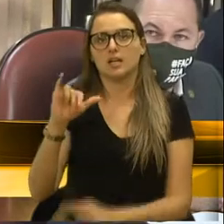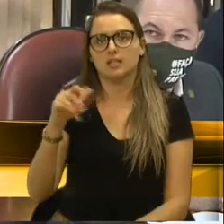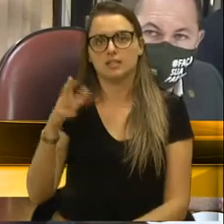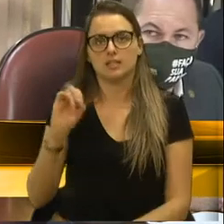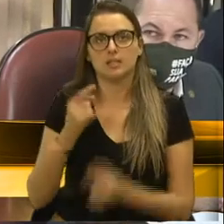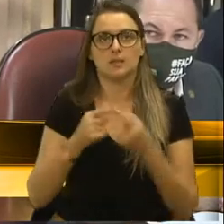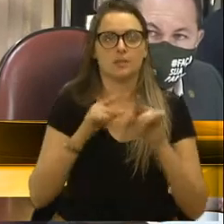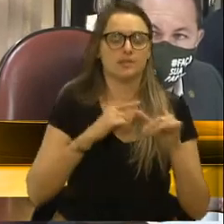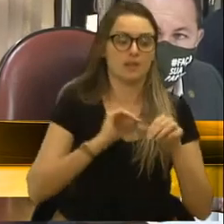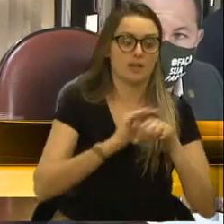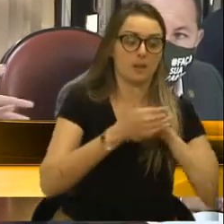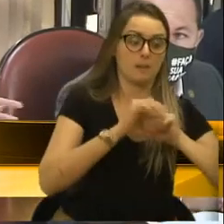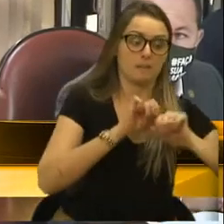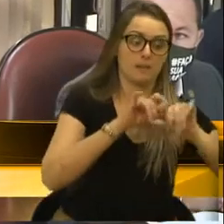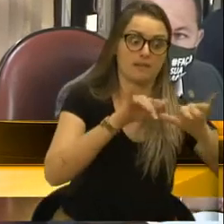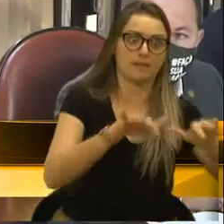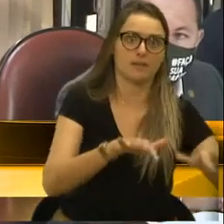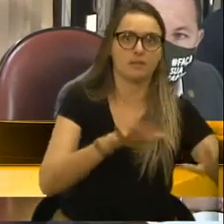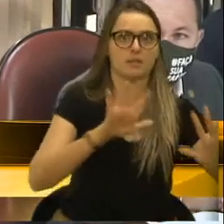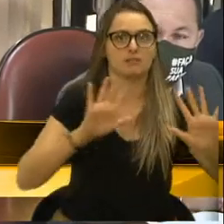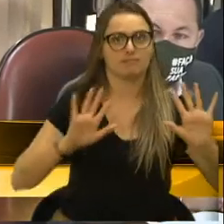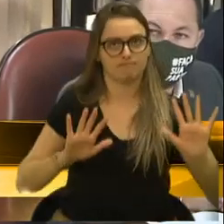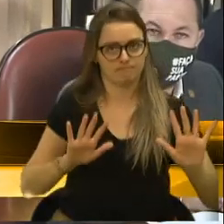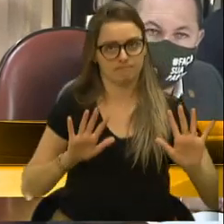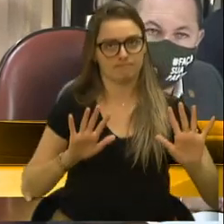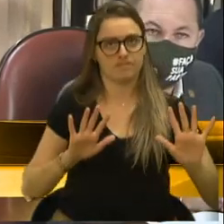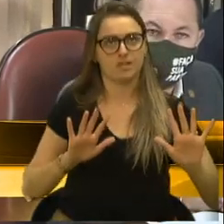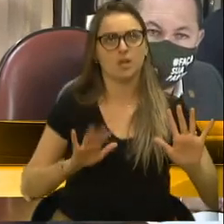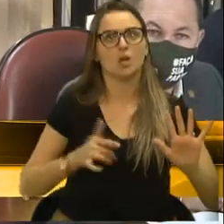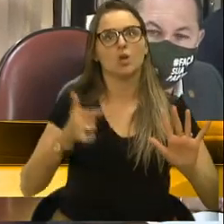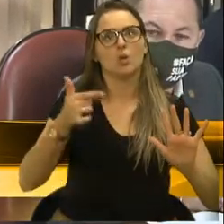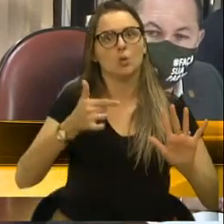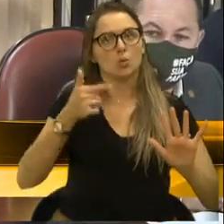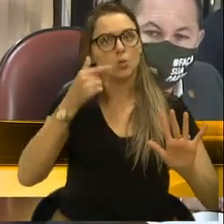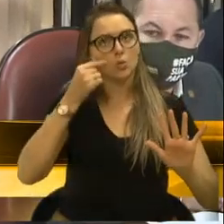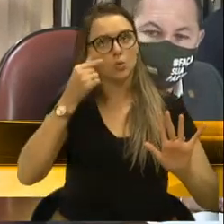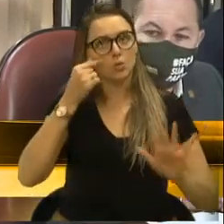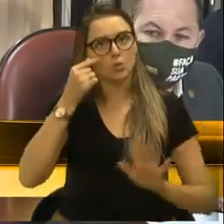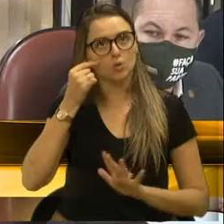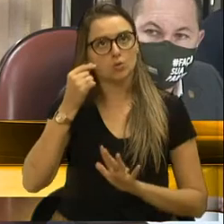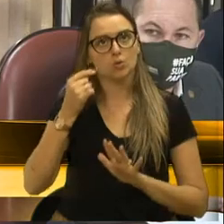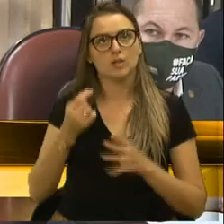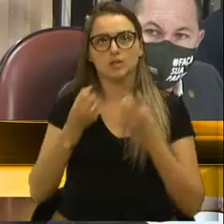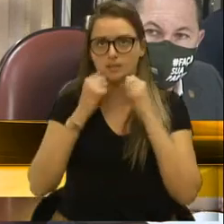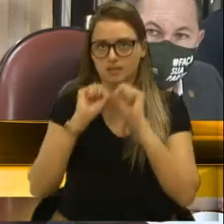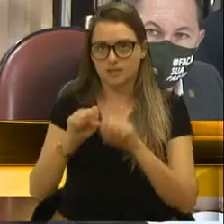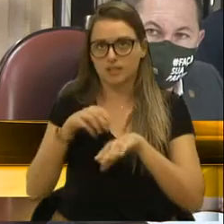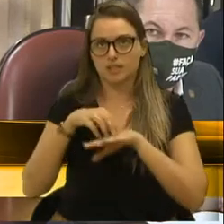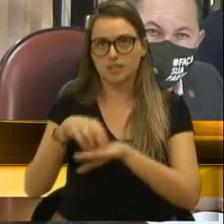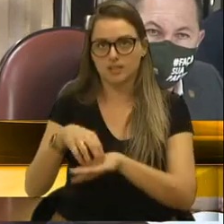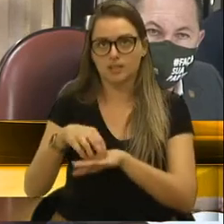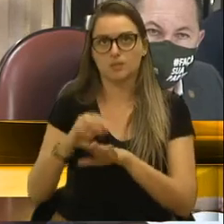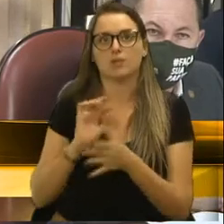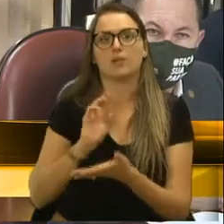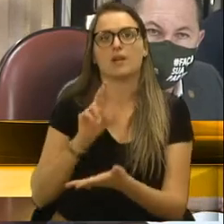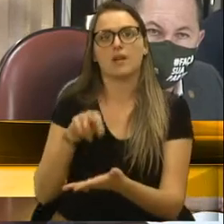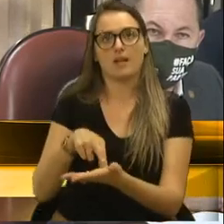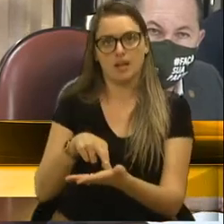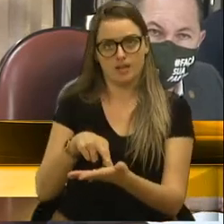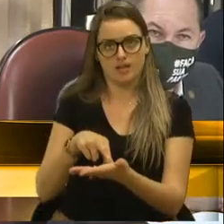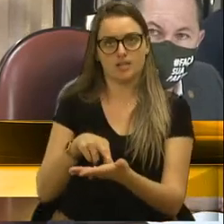tem a pandemia. Bom, o vice-prefeito, inclusive, sobre a questão do transporte público, disse que em seis meses realizaria